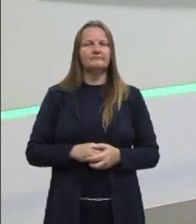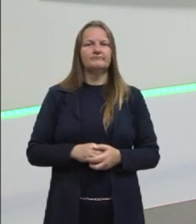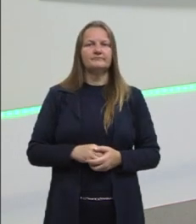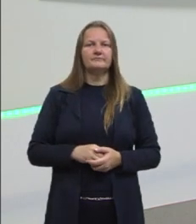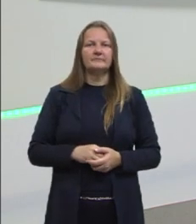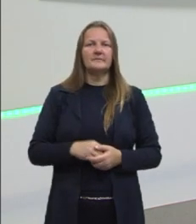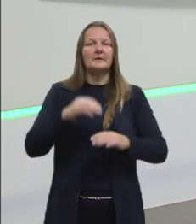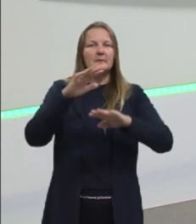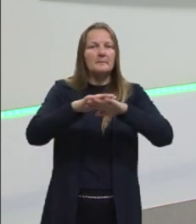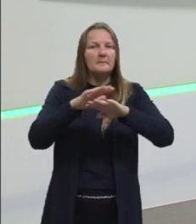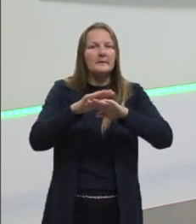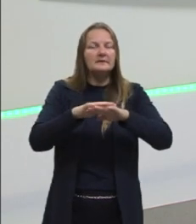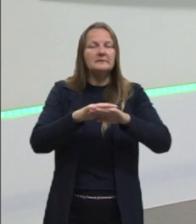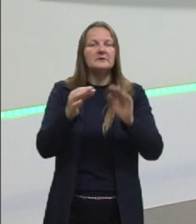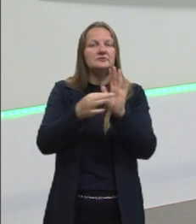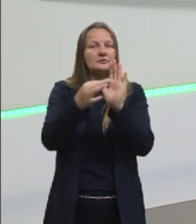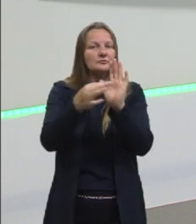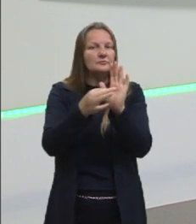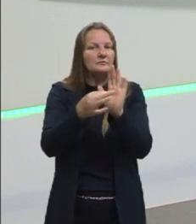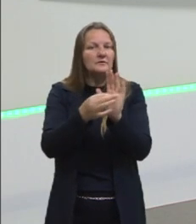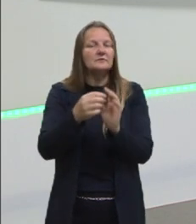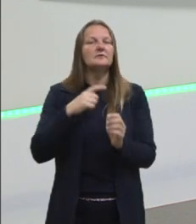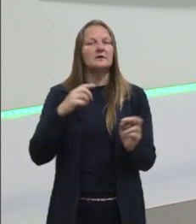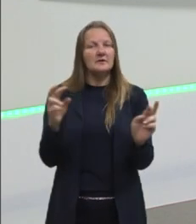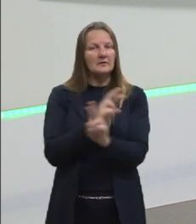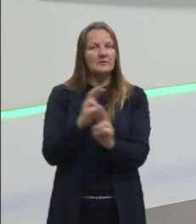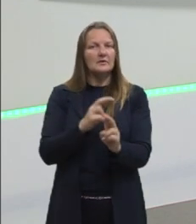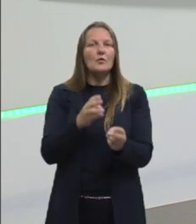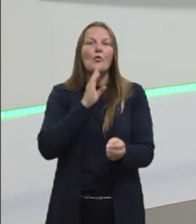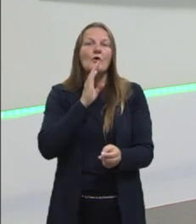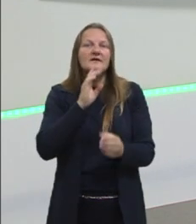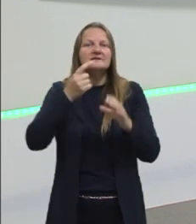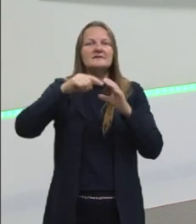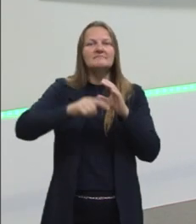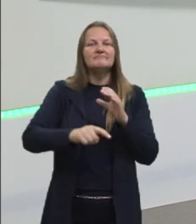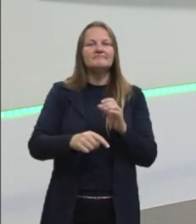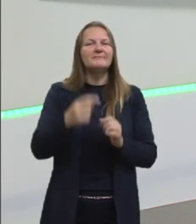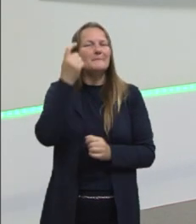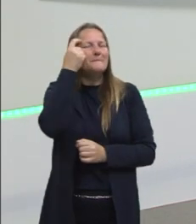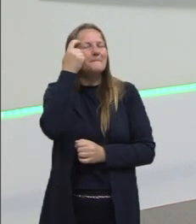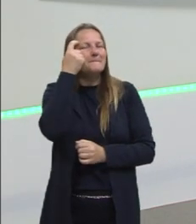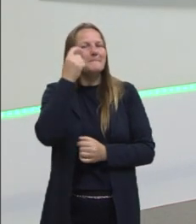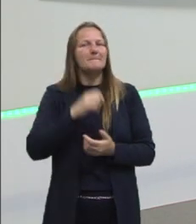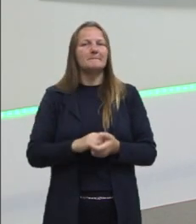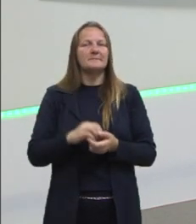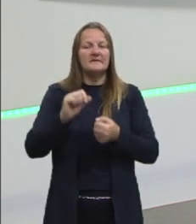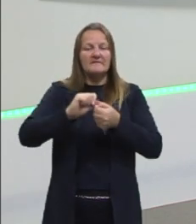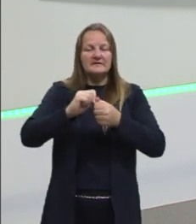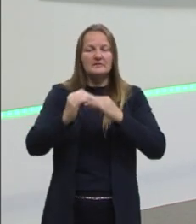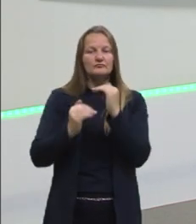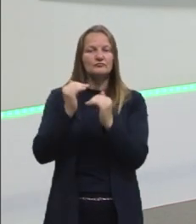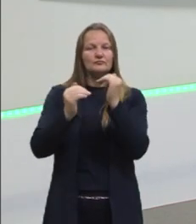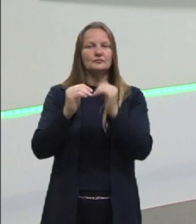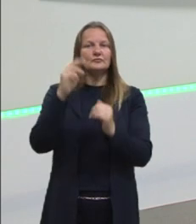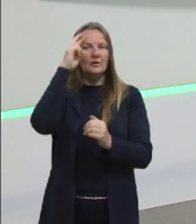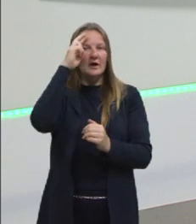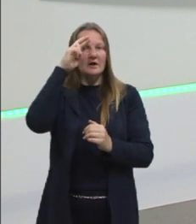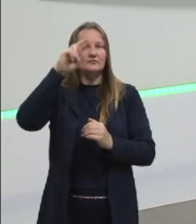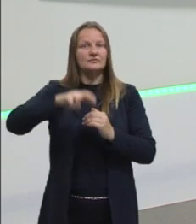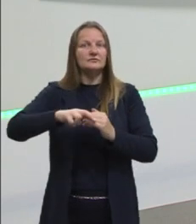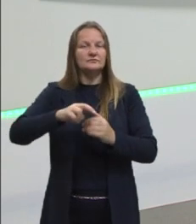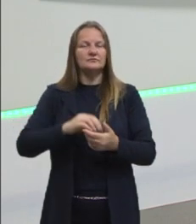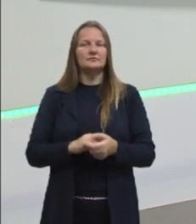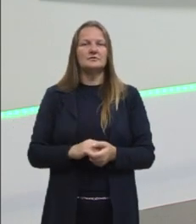matemática, a construção de argumentos está relacionada com elaborar a conta, desenvolver o raciocínio. Por quê?